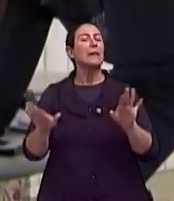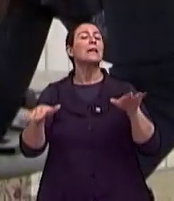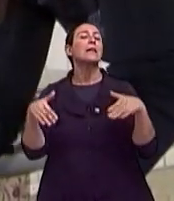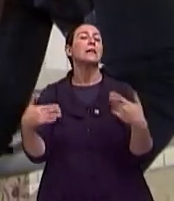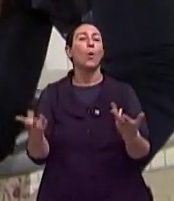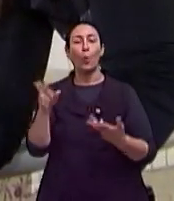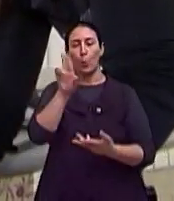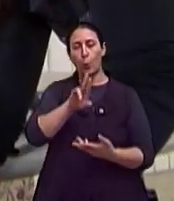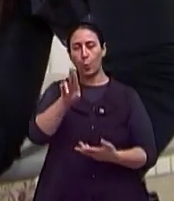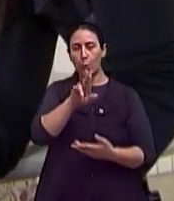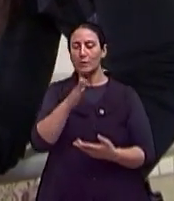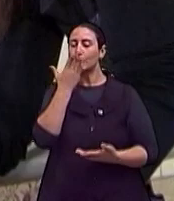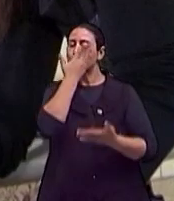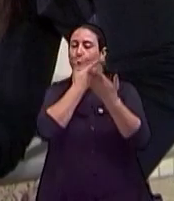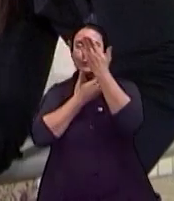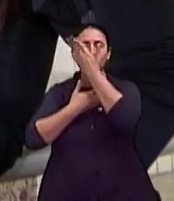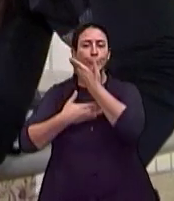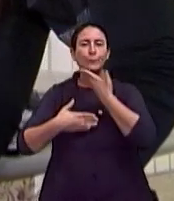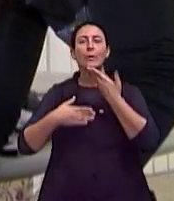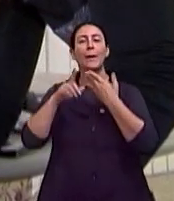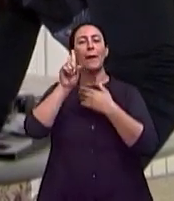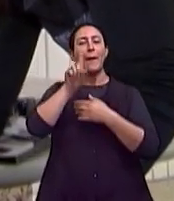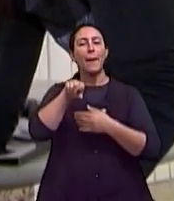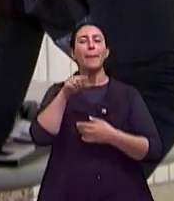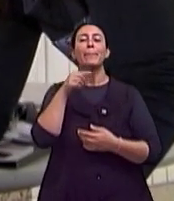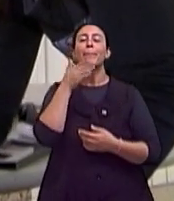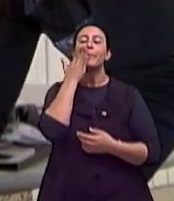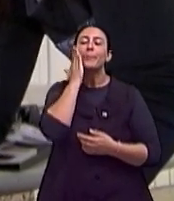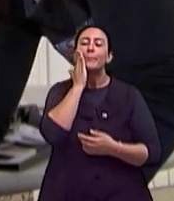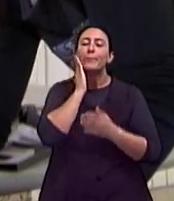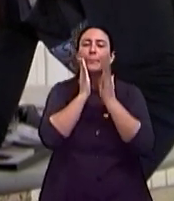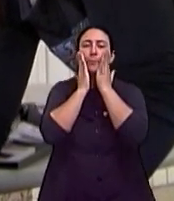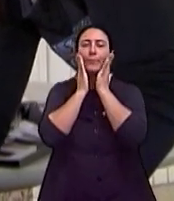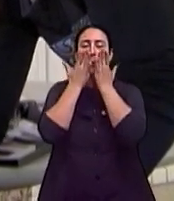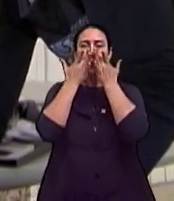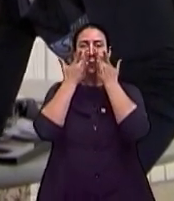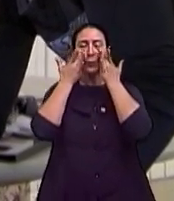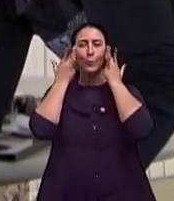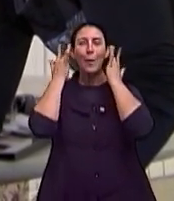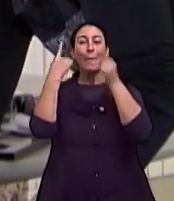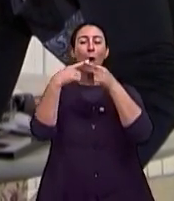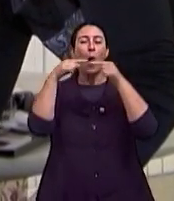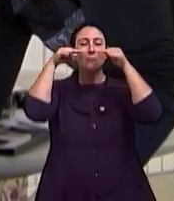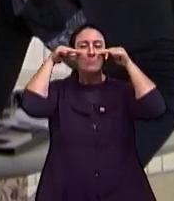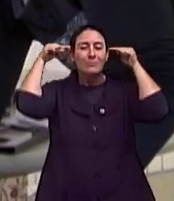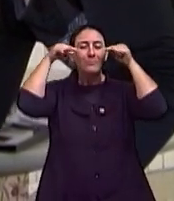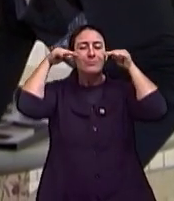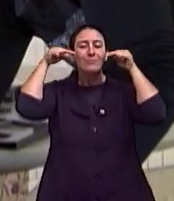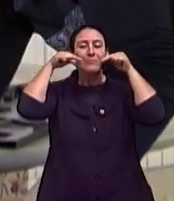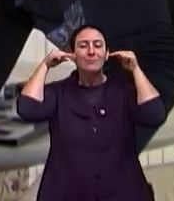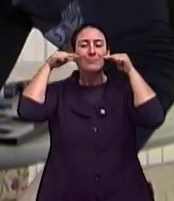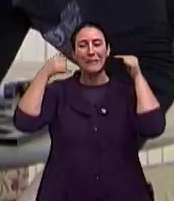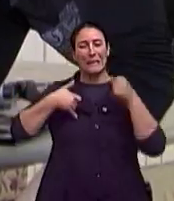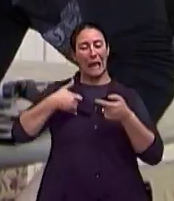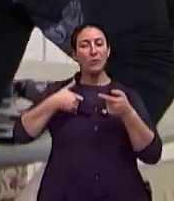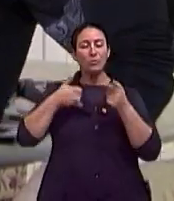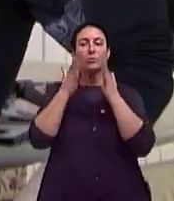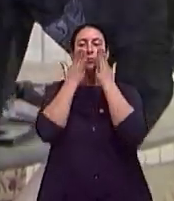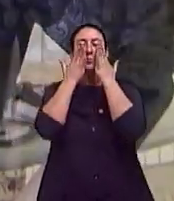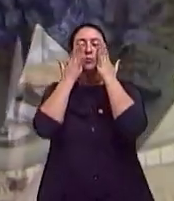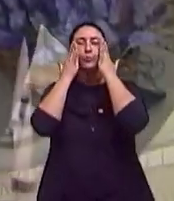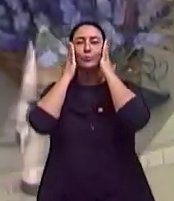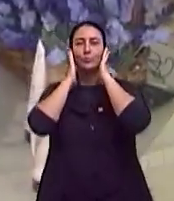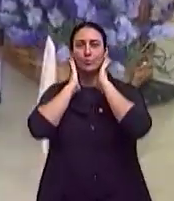base a gente usa uma cobertura bem leve, cobre bastante as linhas de expirações e